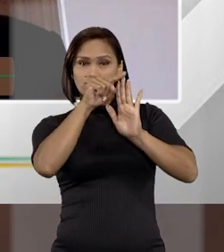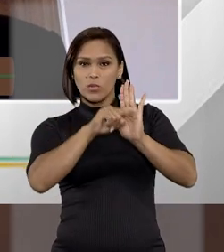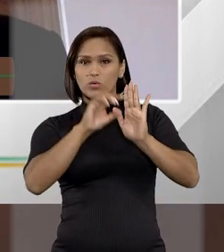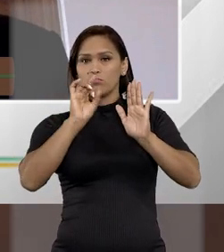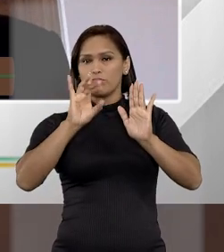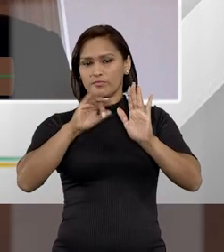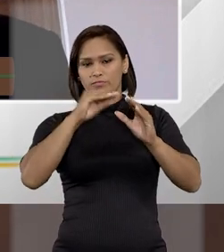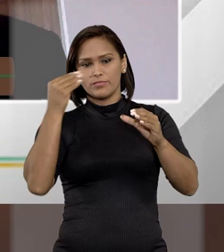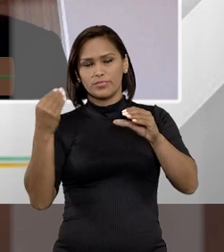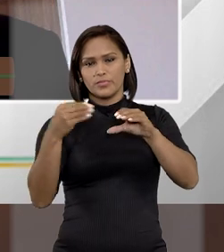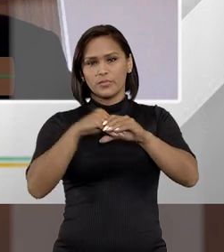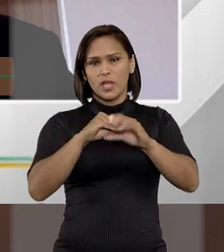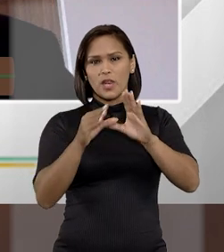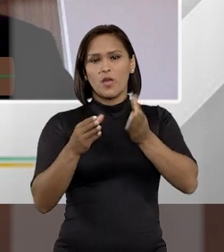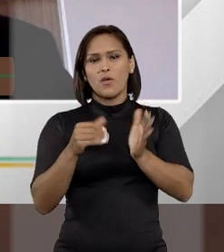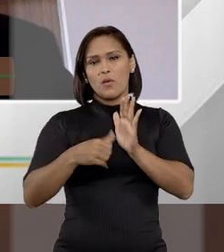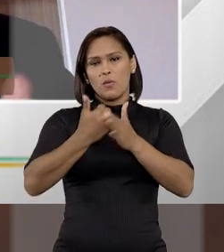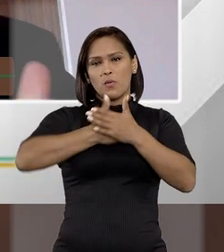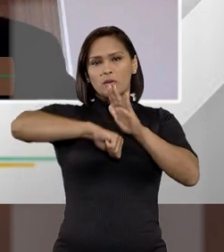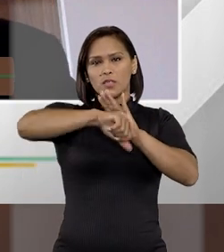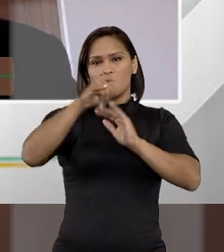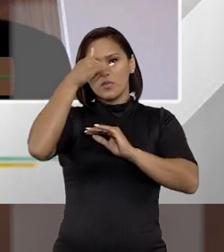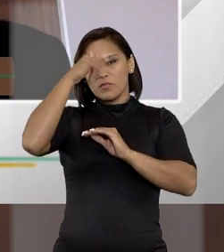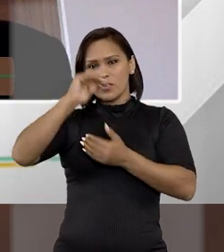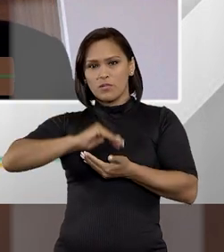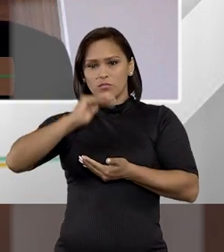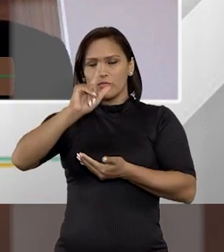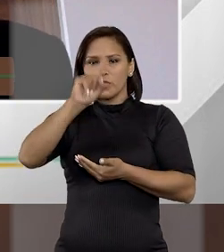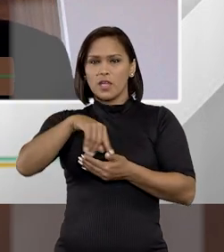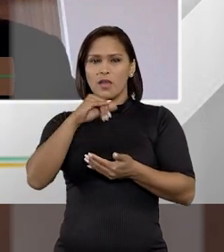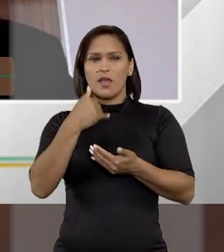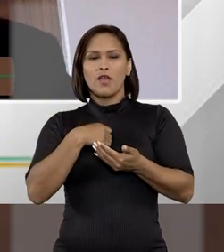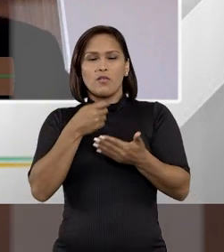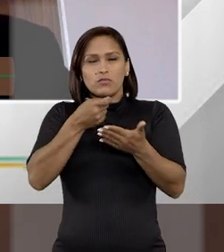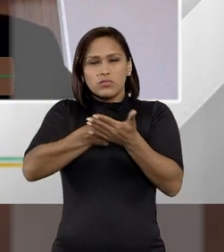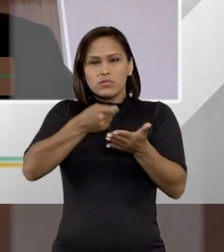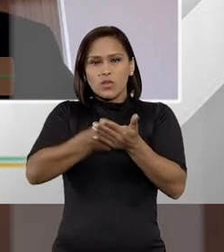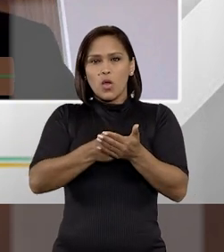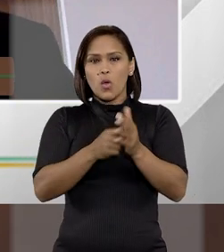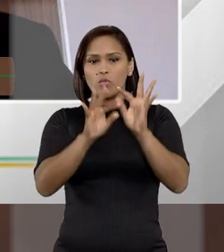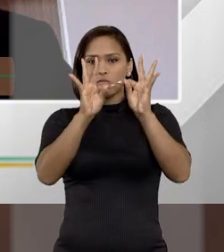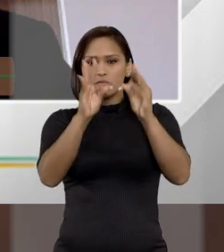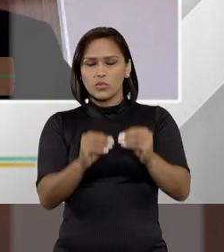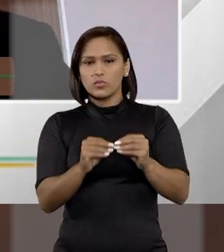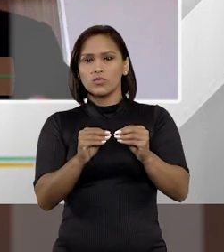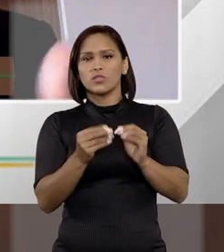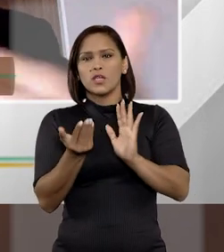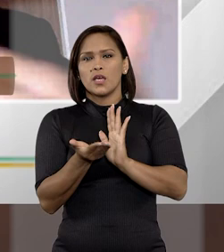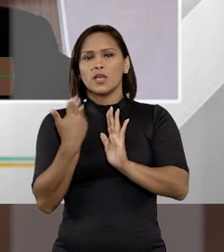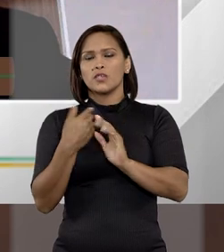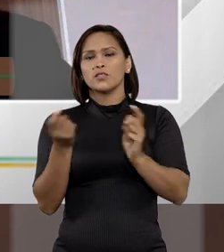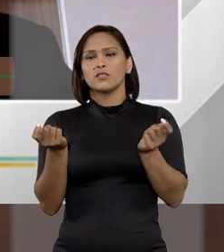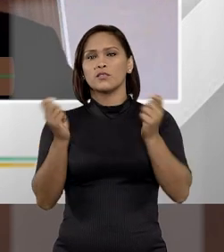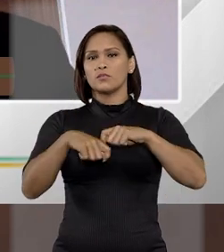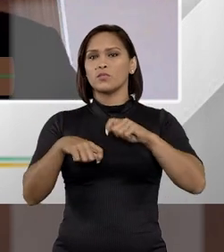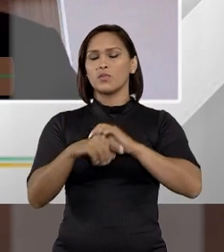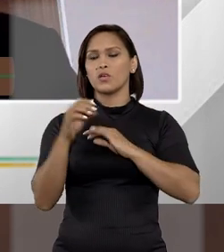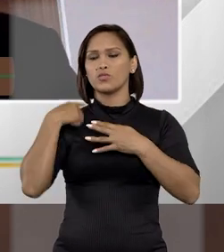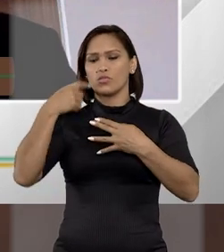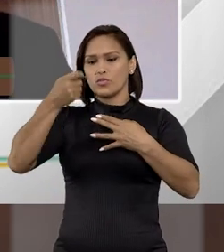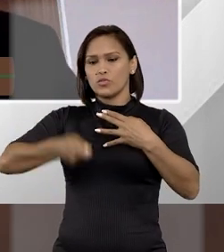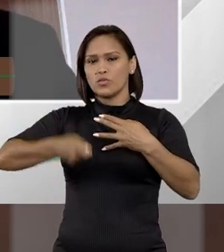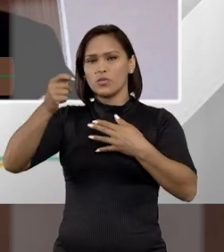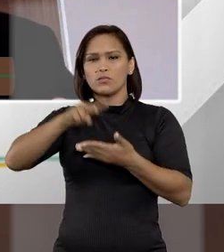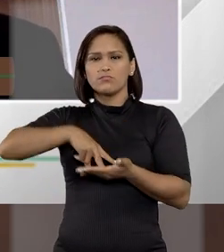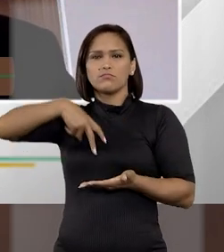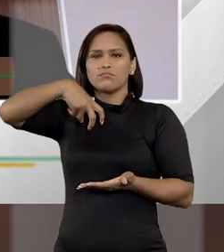ponto que se insere o pacote anticrime, reforçando um modelo de sistema acusatório puro, retirando, por exemplo, a possibilidade do